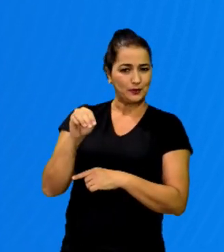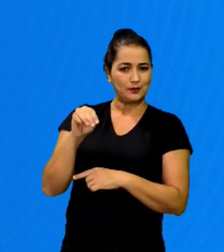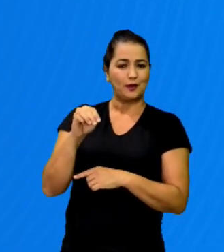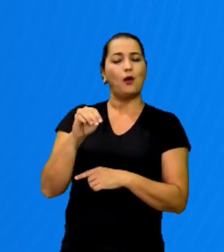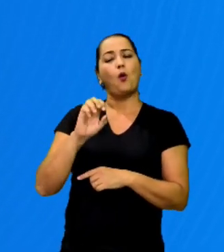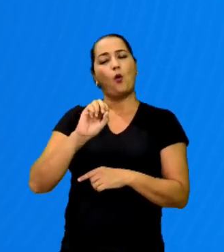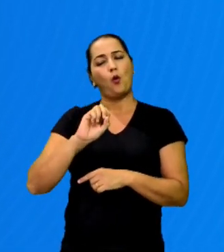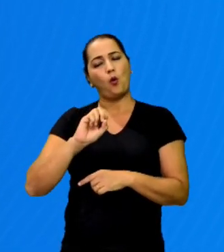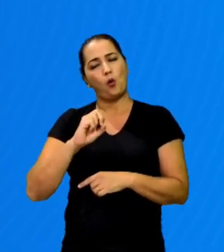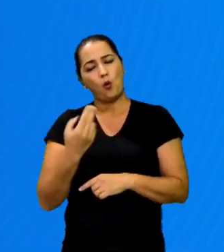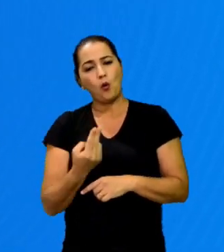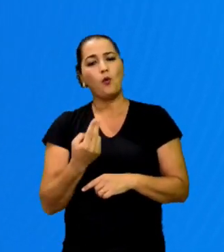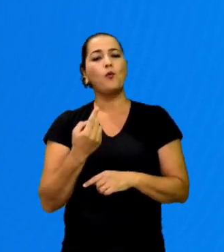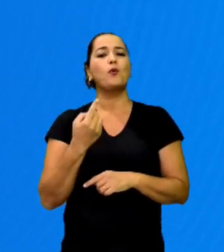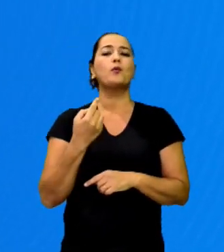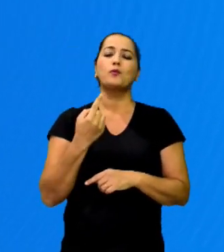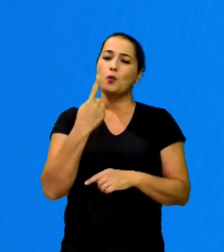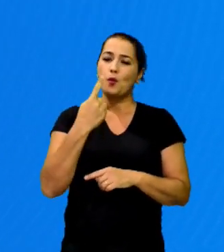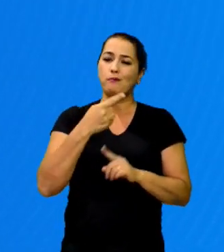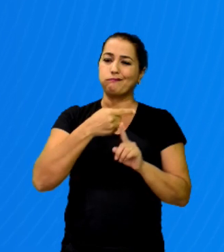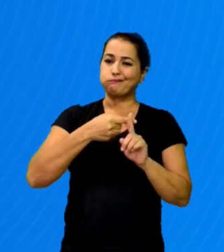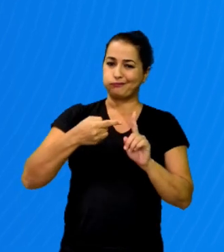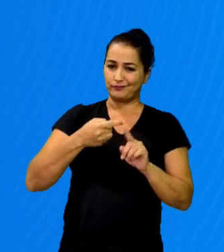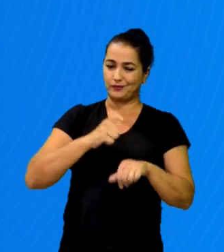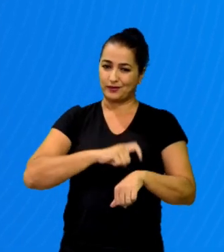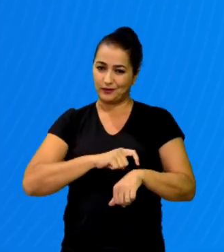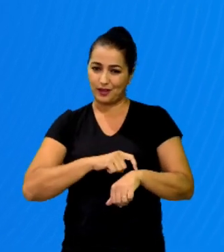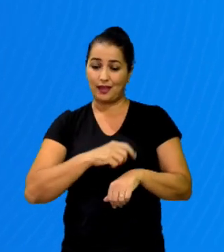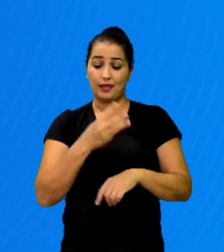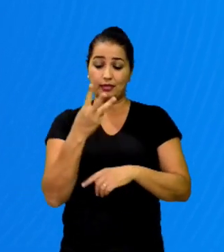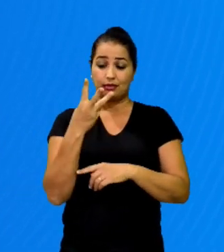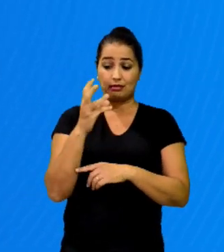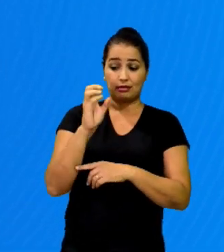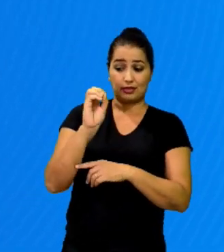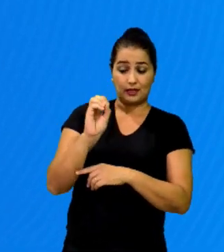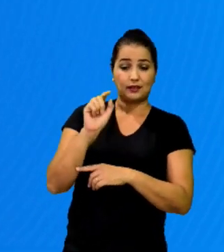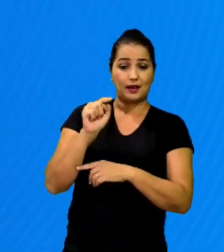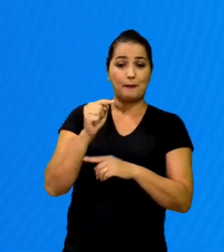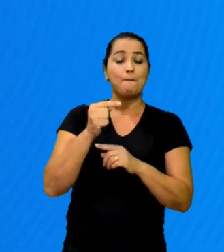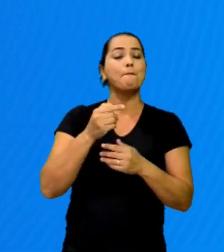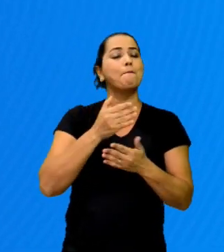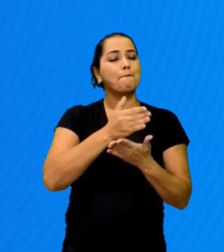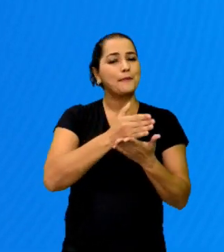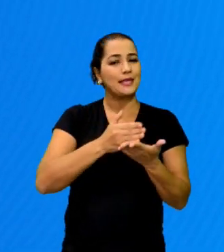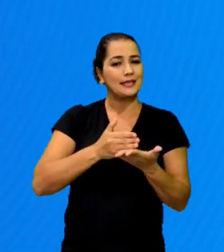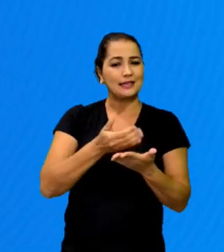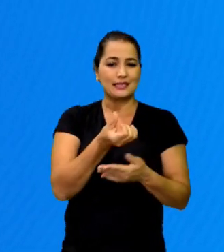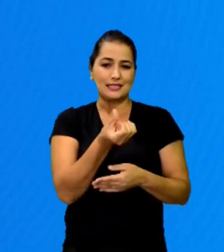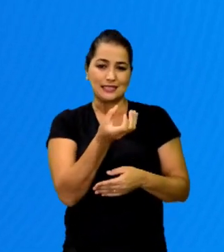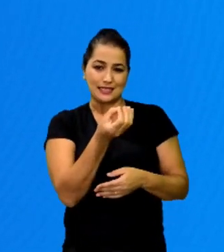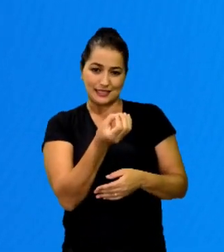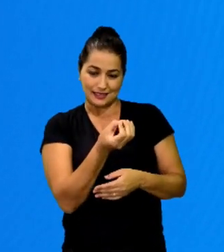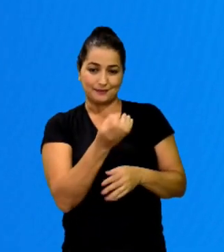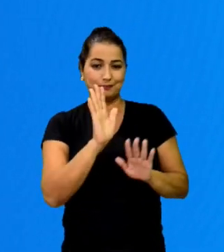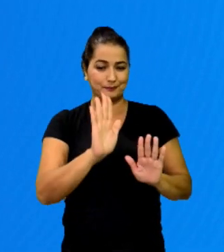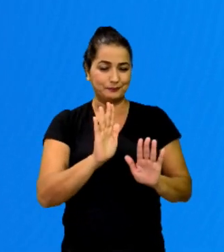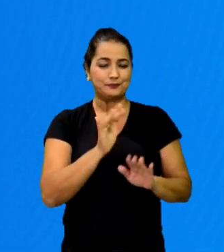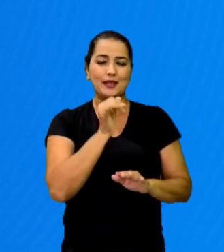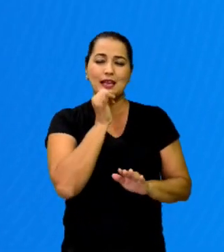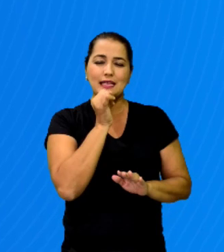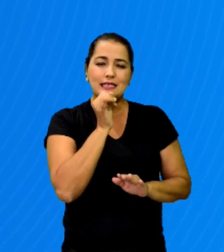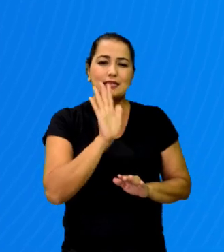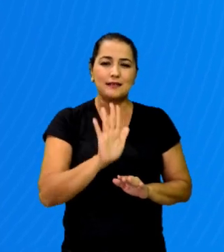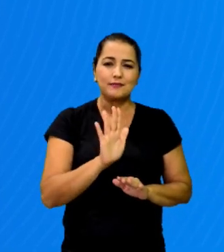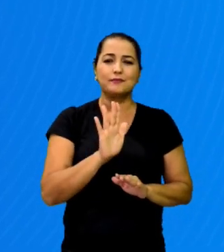meia. 30 é a metade de 60. Outro exemplo, cada